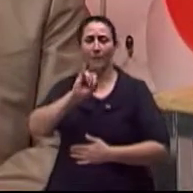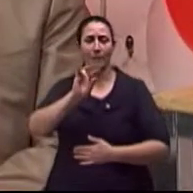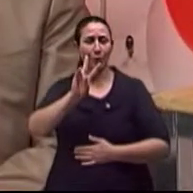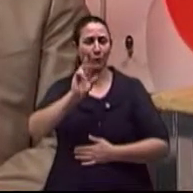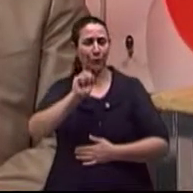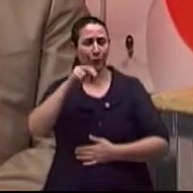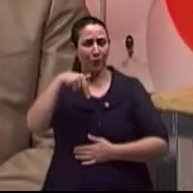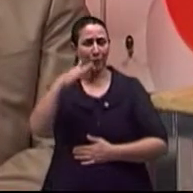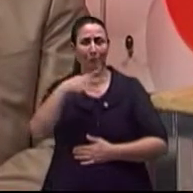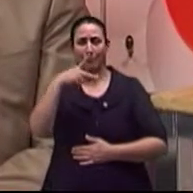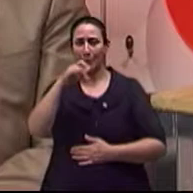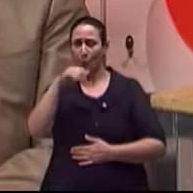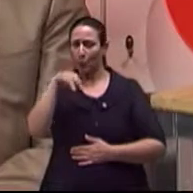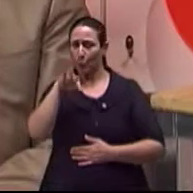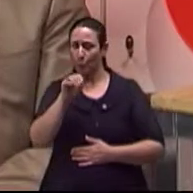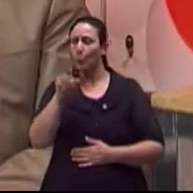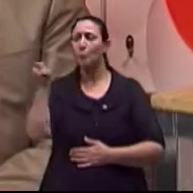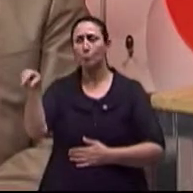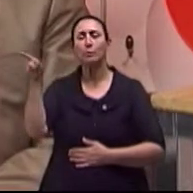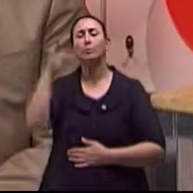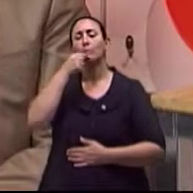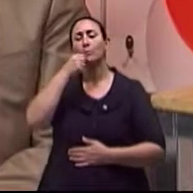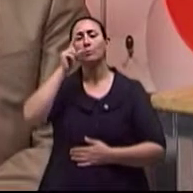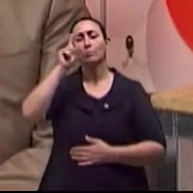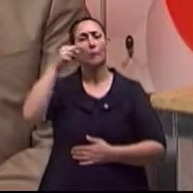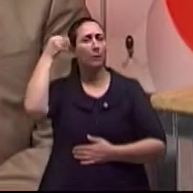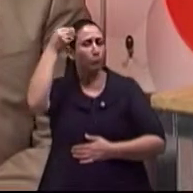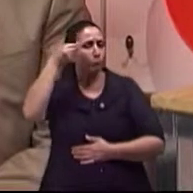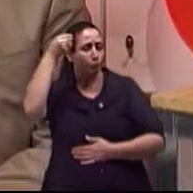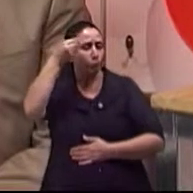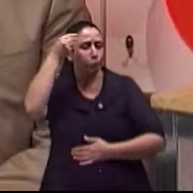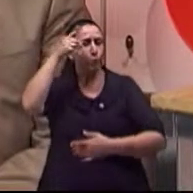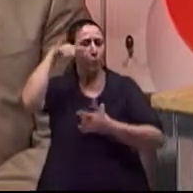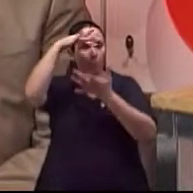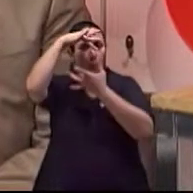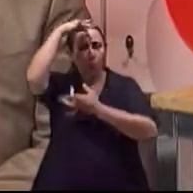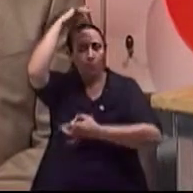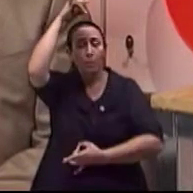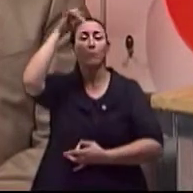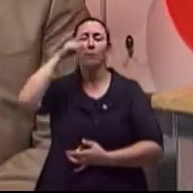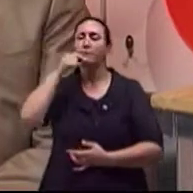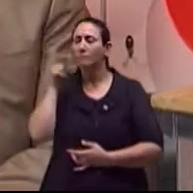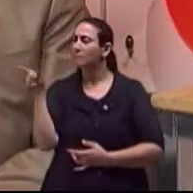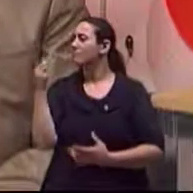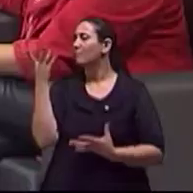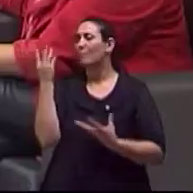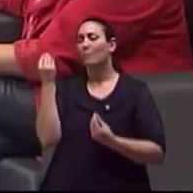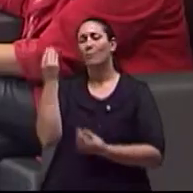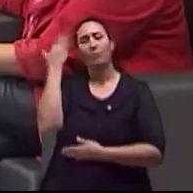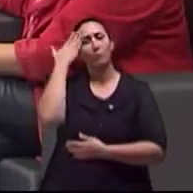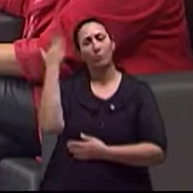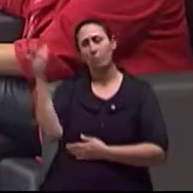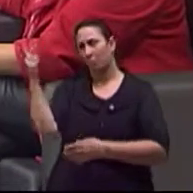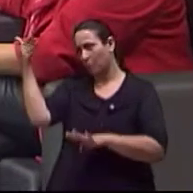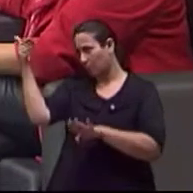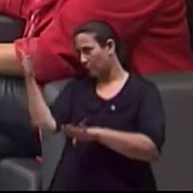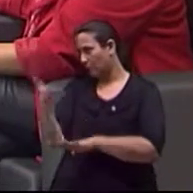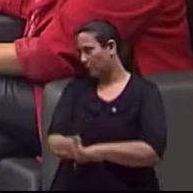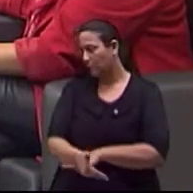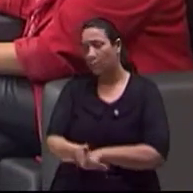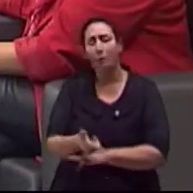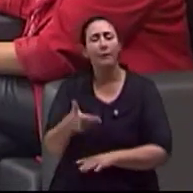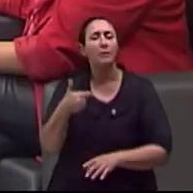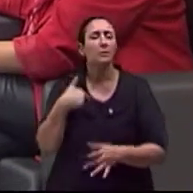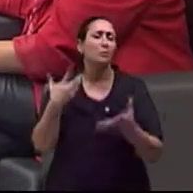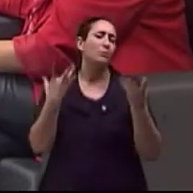terapeuta holístico e também diretor do Centro IDERA já te agradeço antecipado também a tua presença